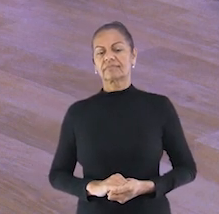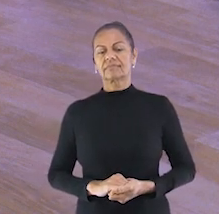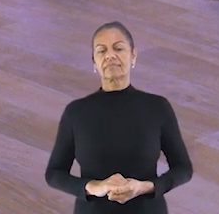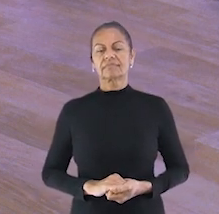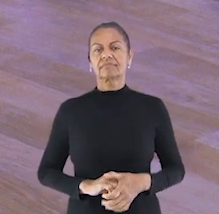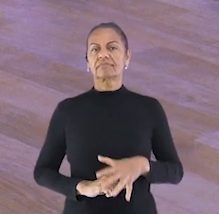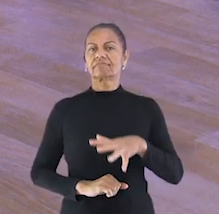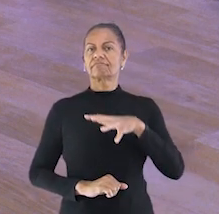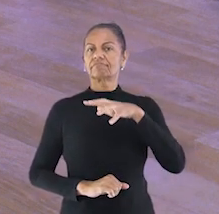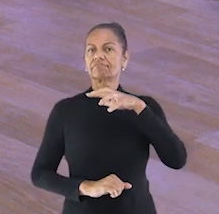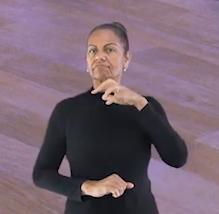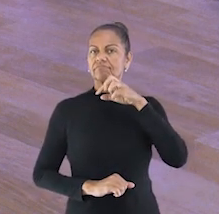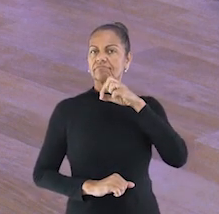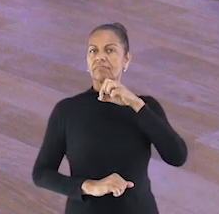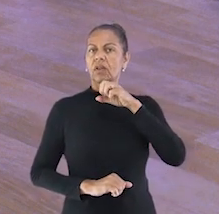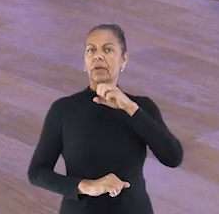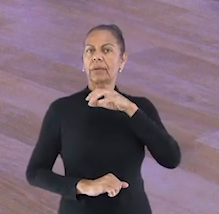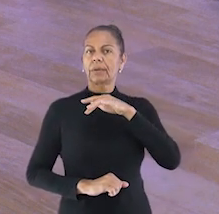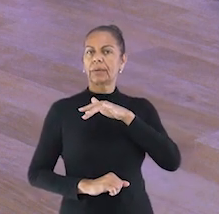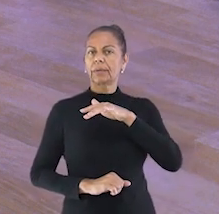E a respiração.